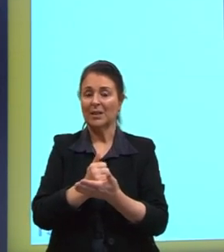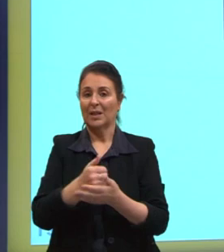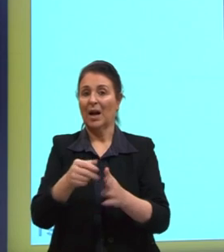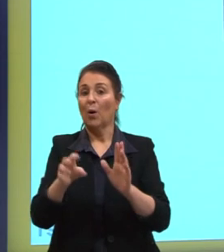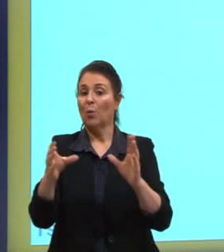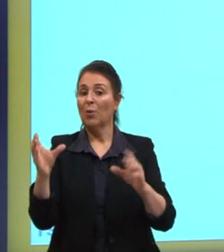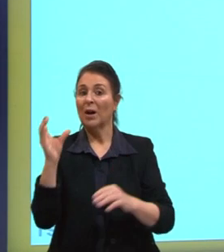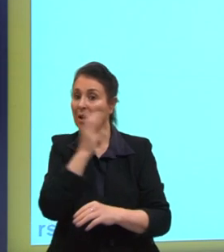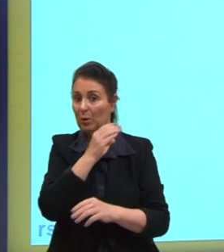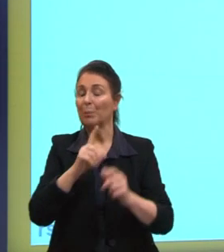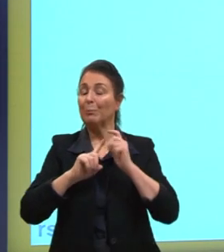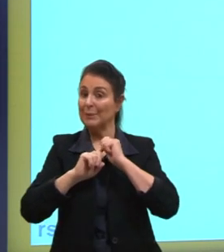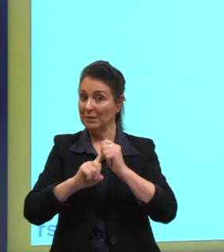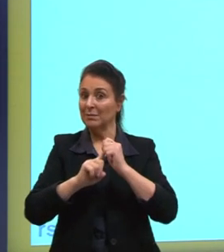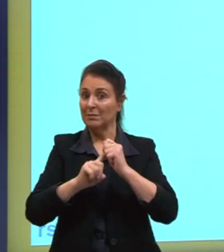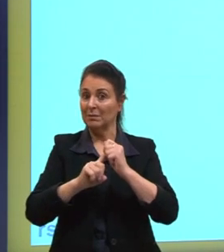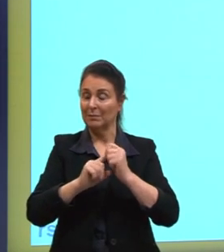calor.